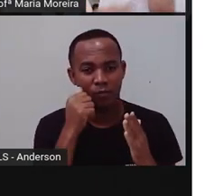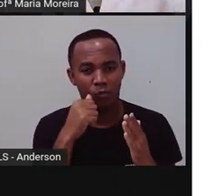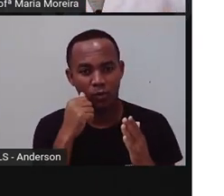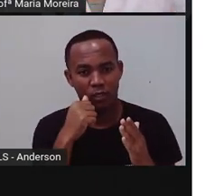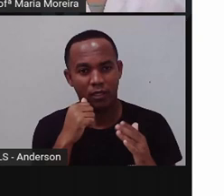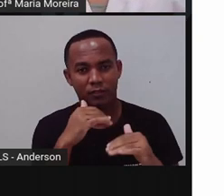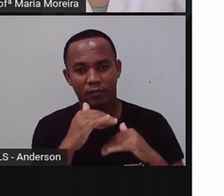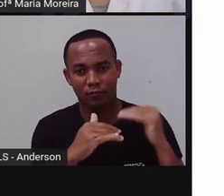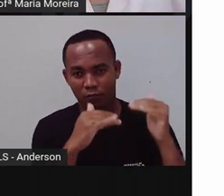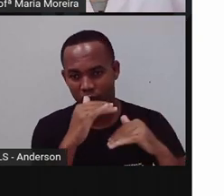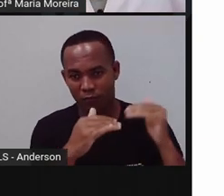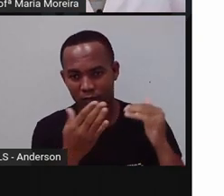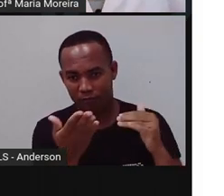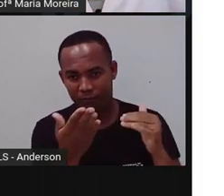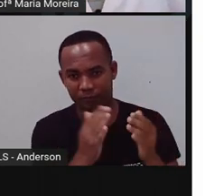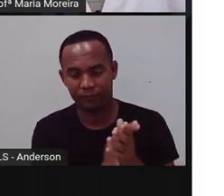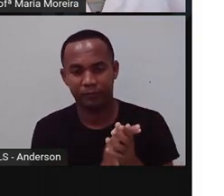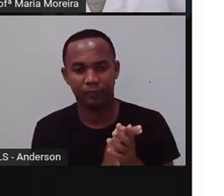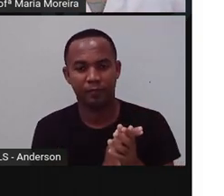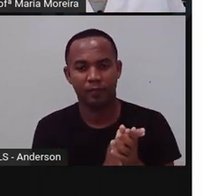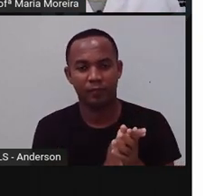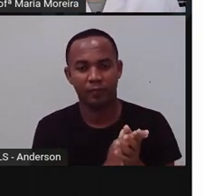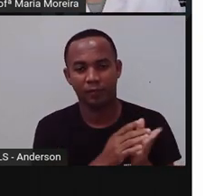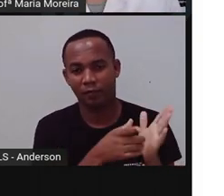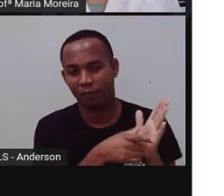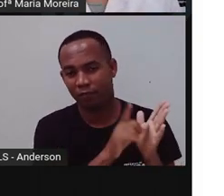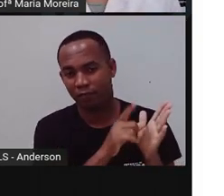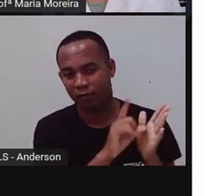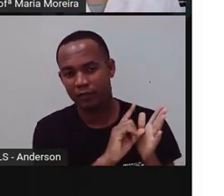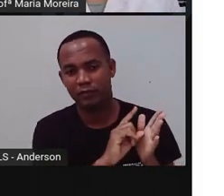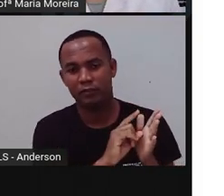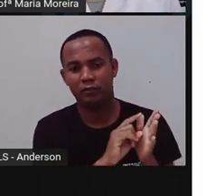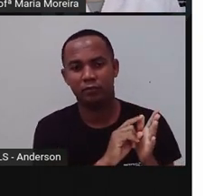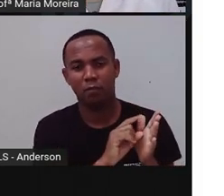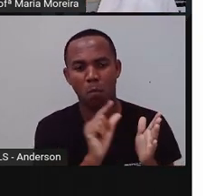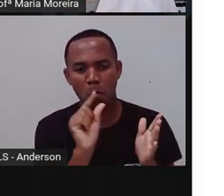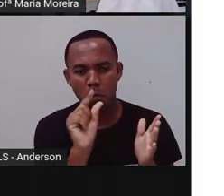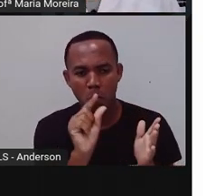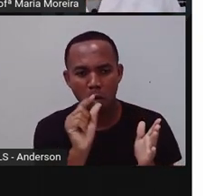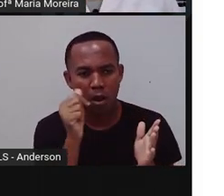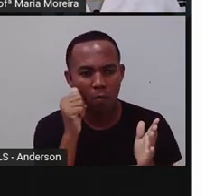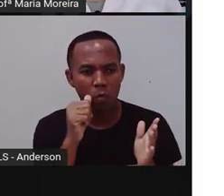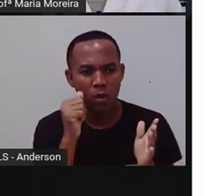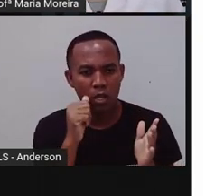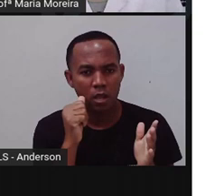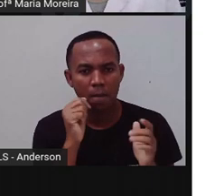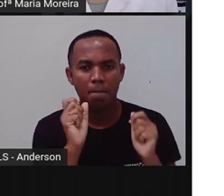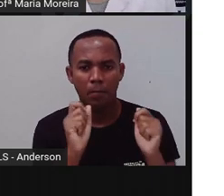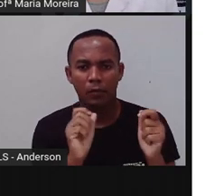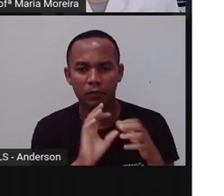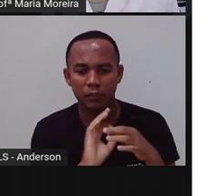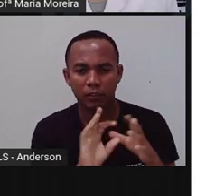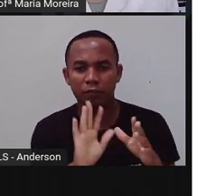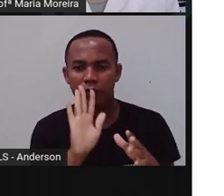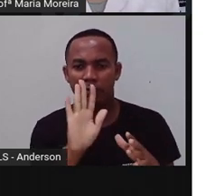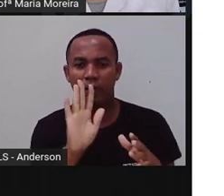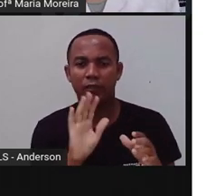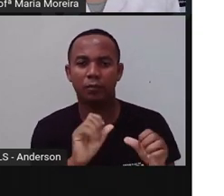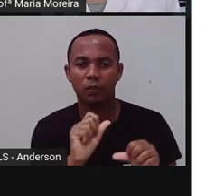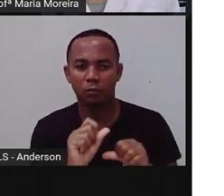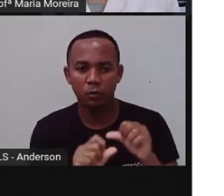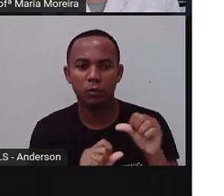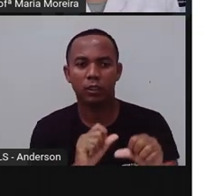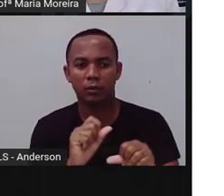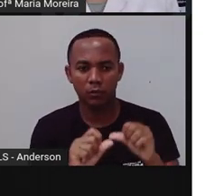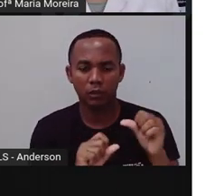Ainda bem. No começo, só algumas podiam, né? Mas, aos poucos, isso foi mudando. Até chegar